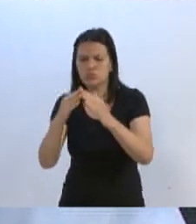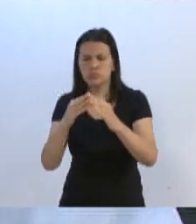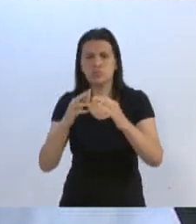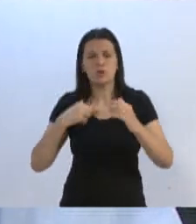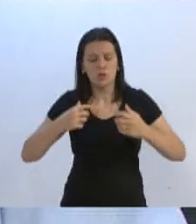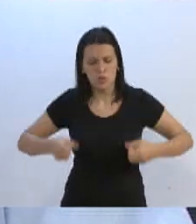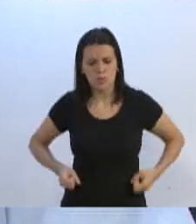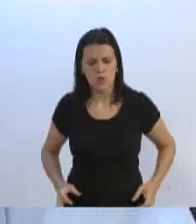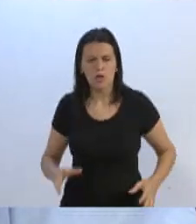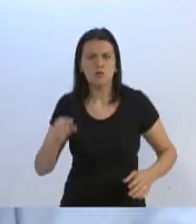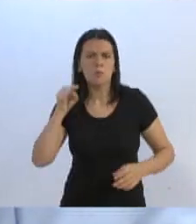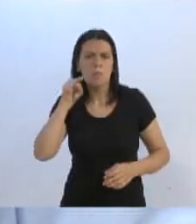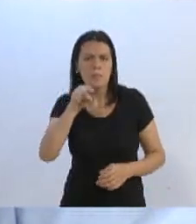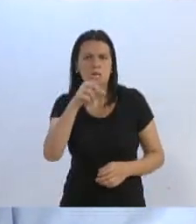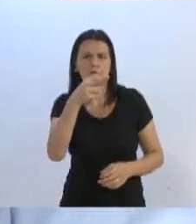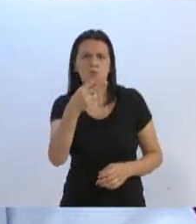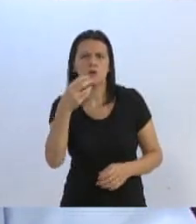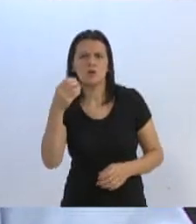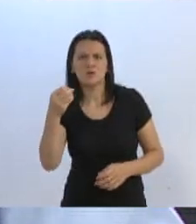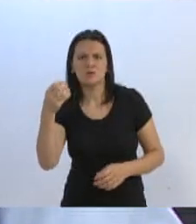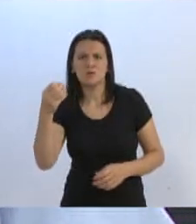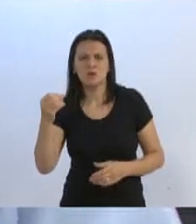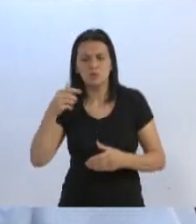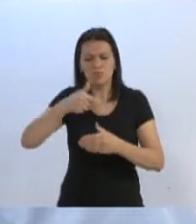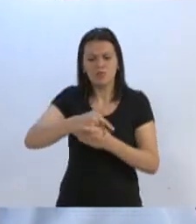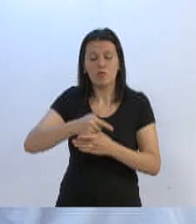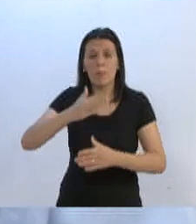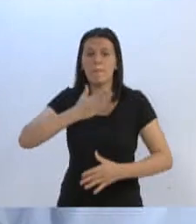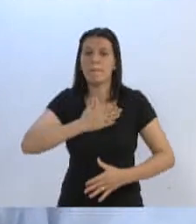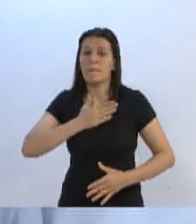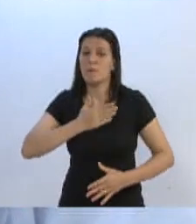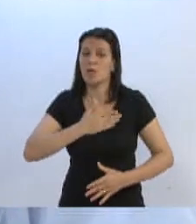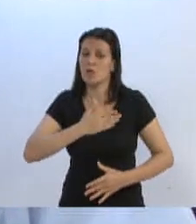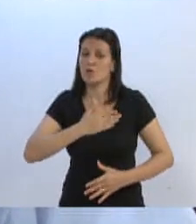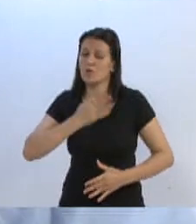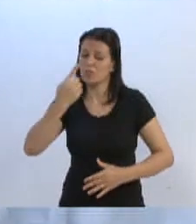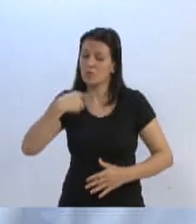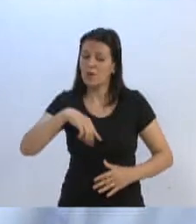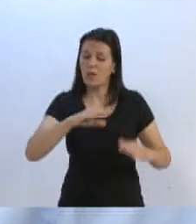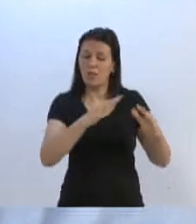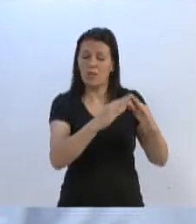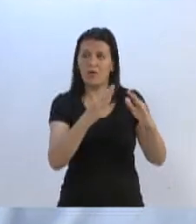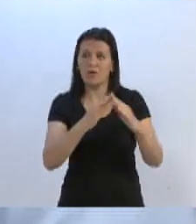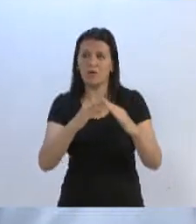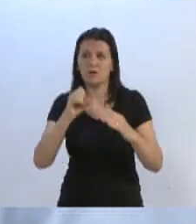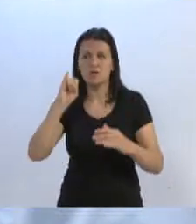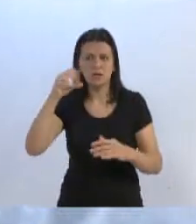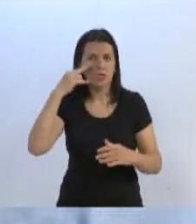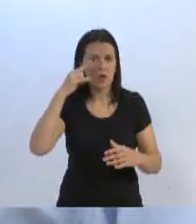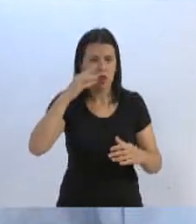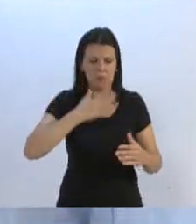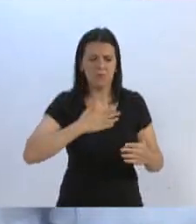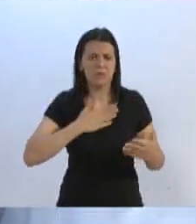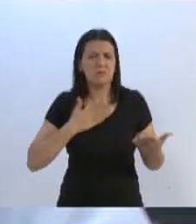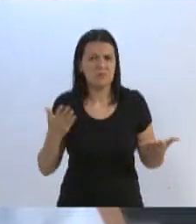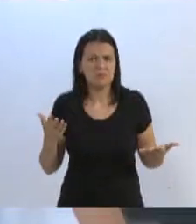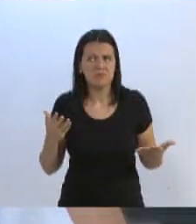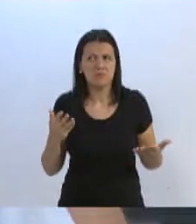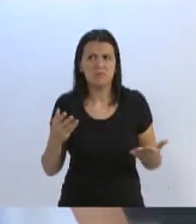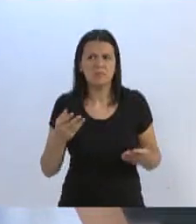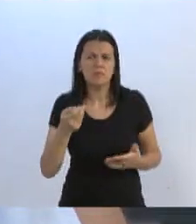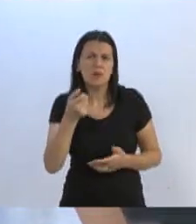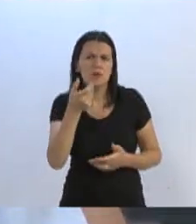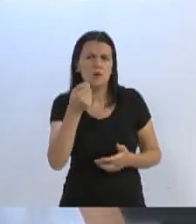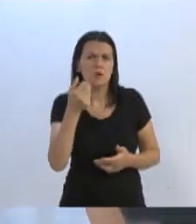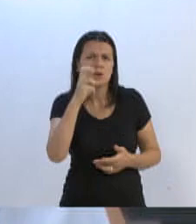bolso uma média de 1.200, 1.300 reais de combustível do meu bolso para atender a população. Se você olhar ali as minhas indicações hoje, tem quase